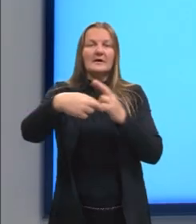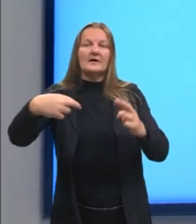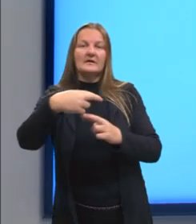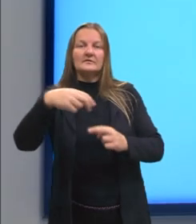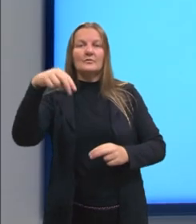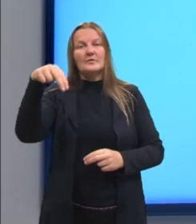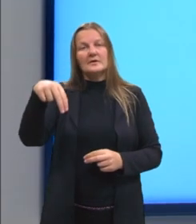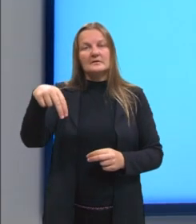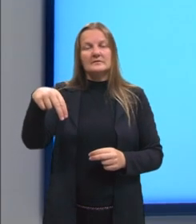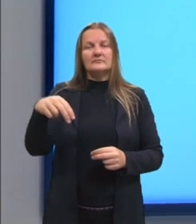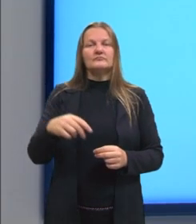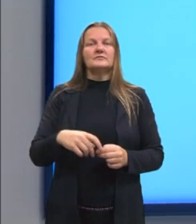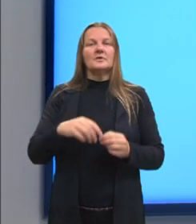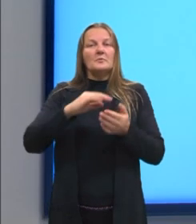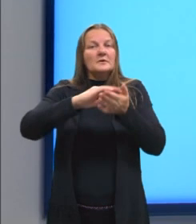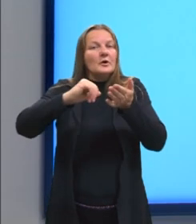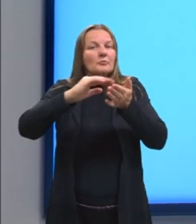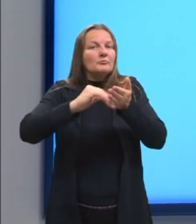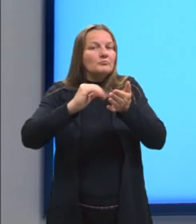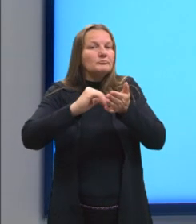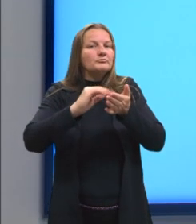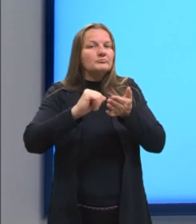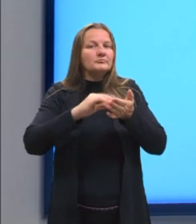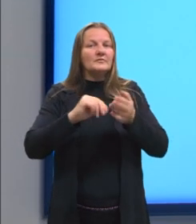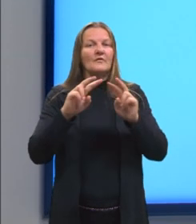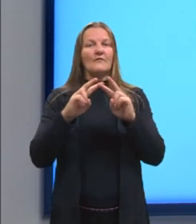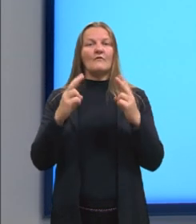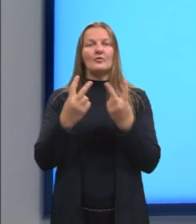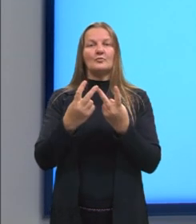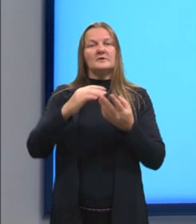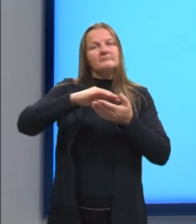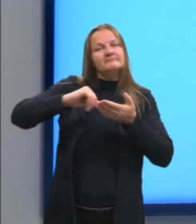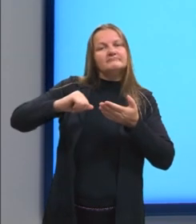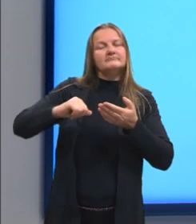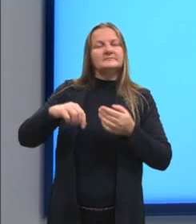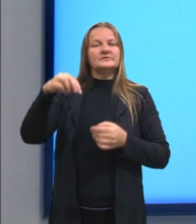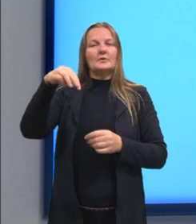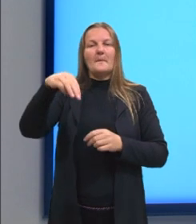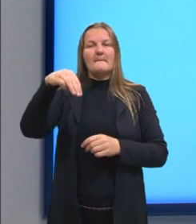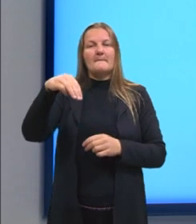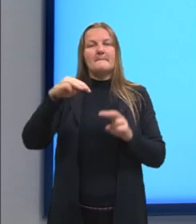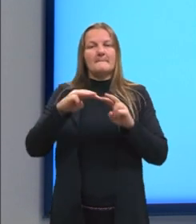M. Então, eu vou eliminar aqui o volume, vou trabalhar ali com a massa.